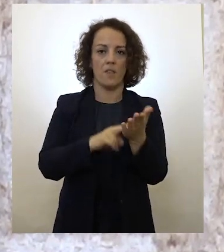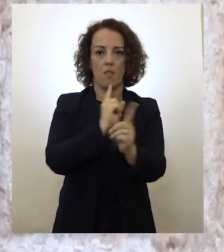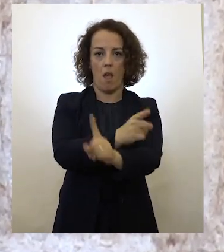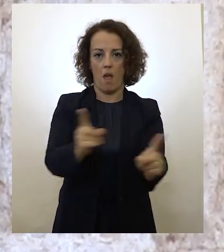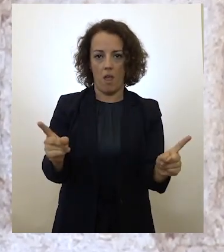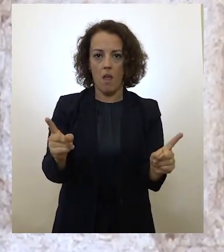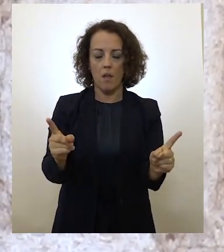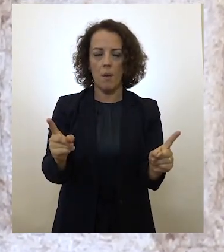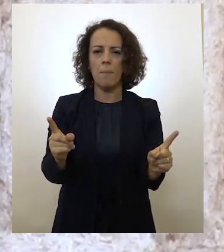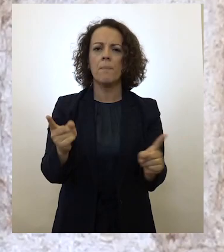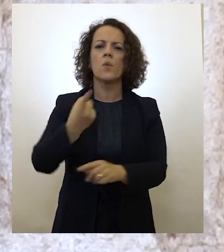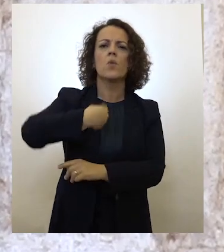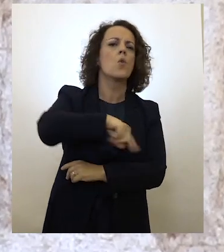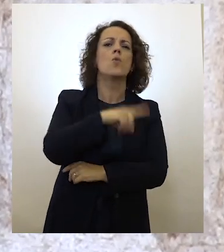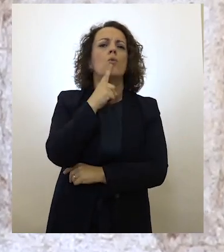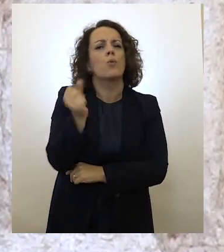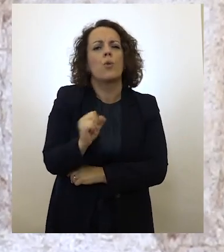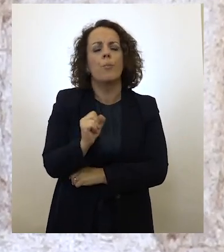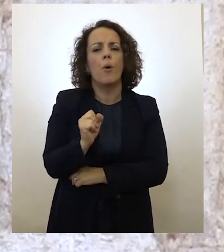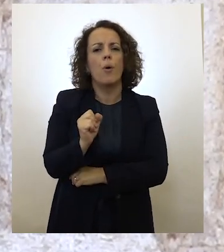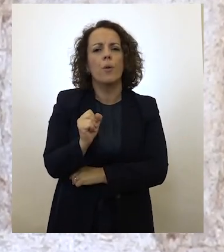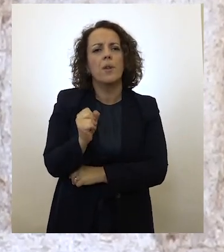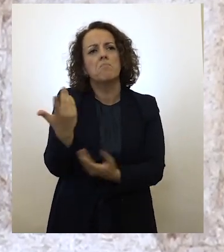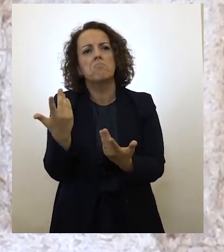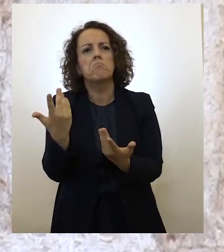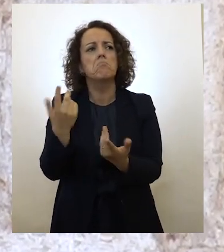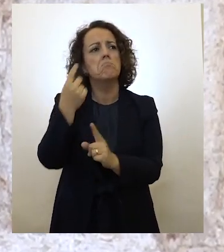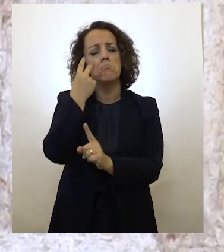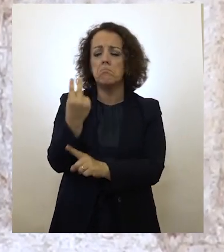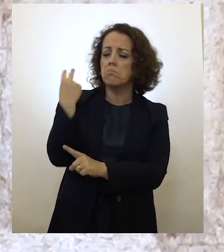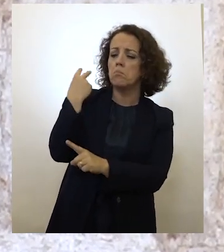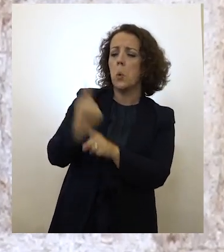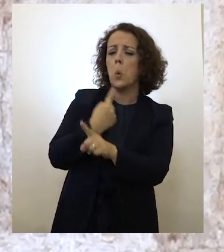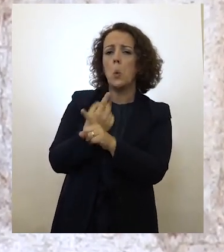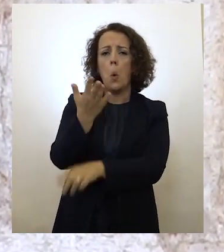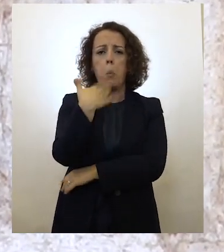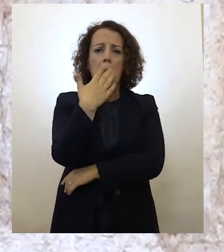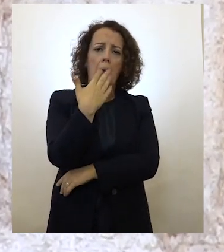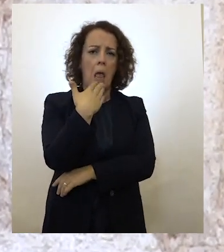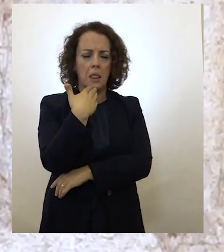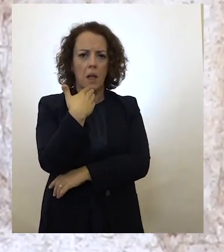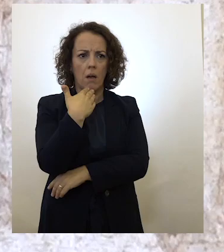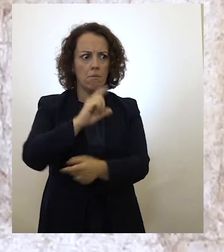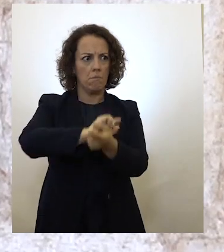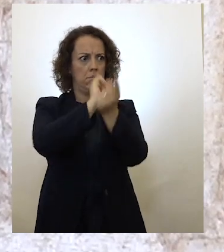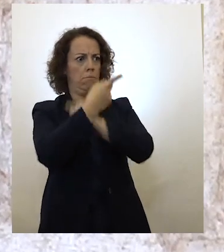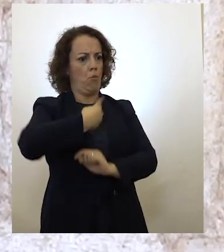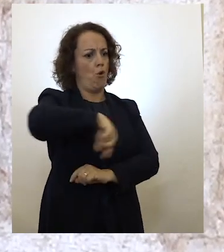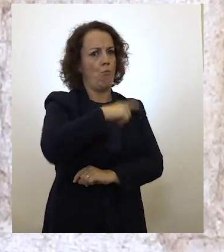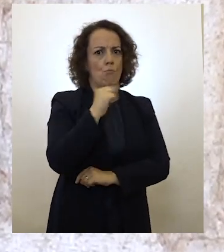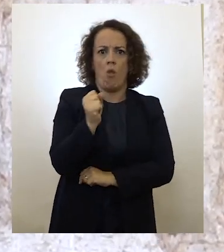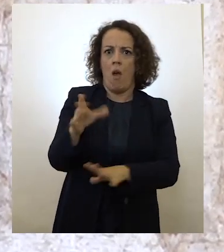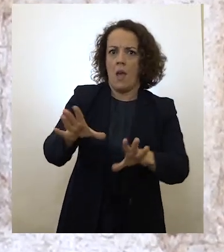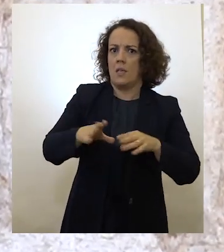podemos entender que nada ou quase nada se passou. Como não podemos admitir